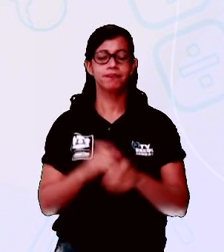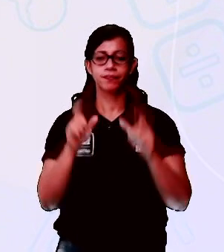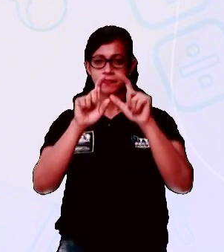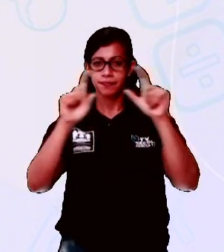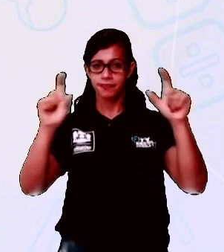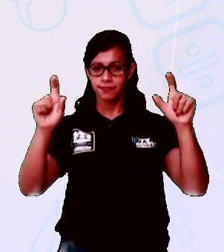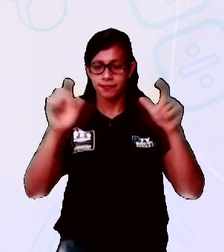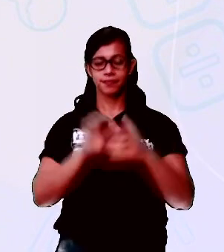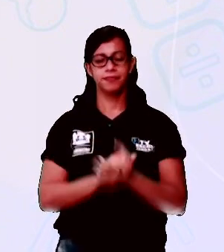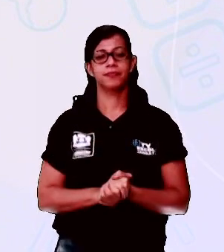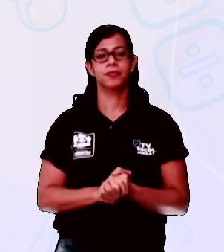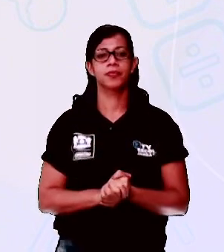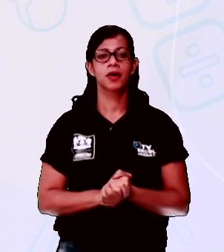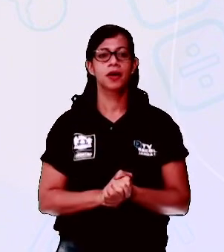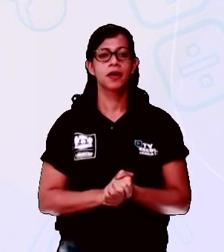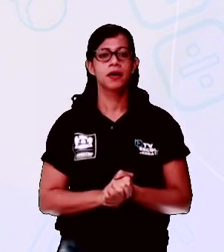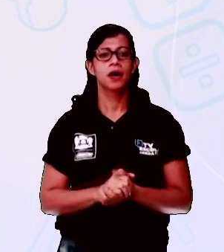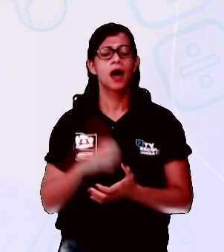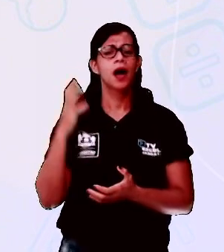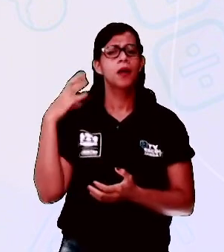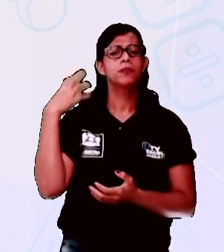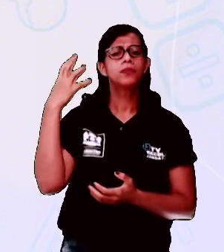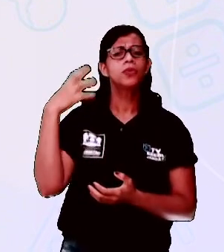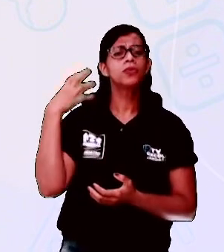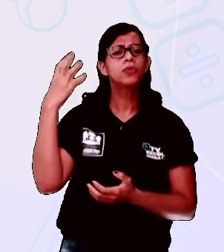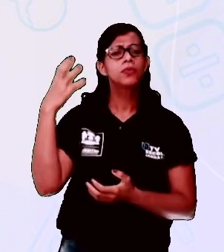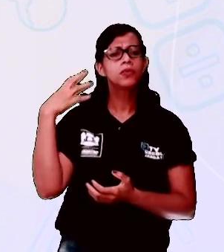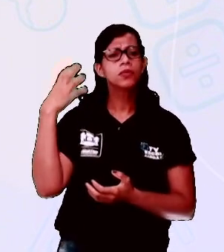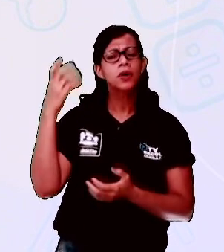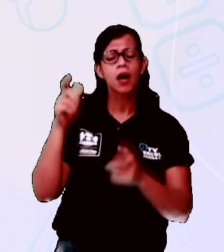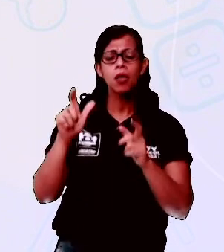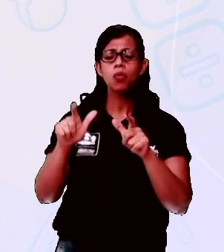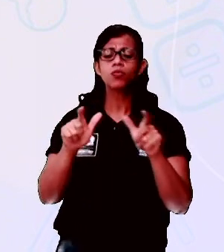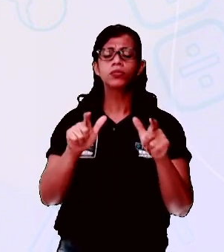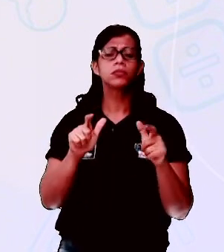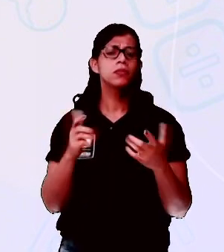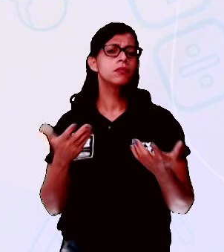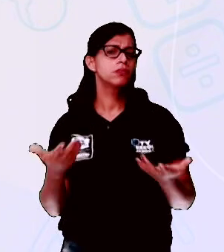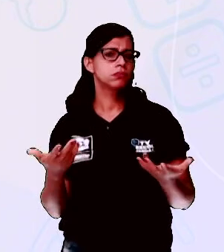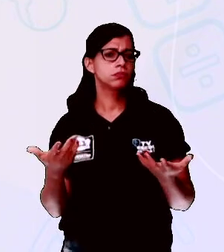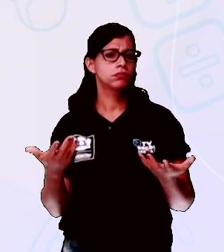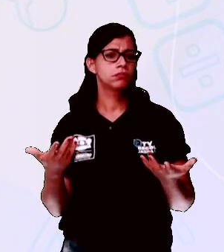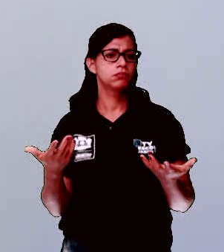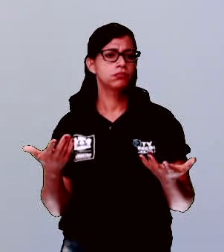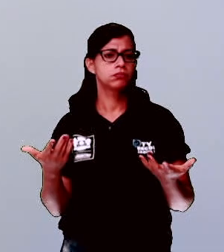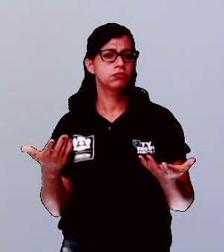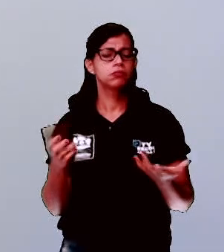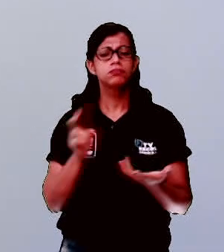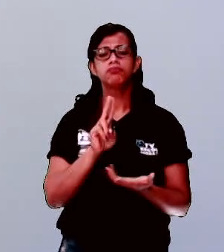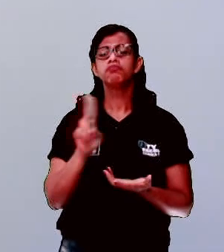salão. Qual será daquelas palavras que completa essa frase? Nós teremos.